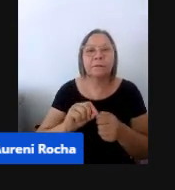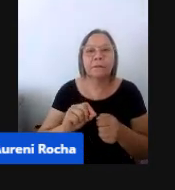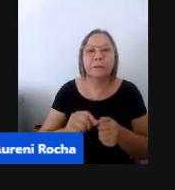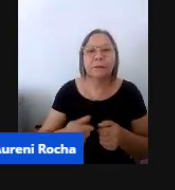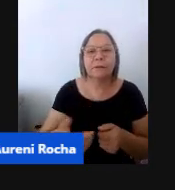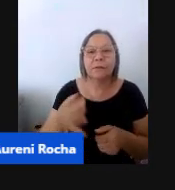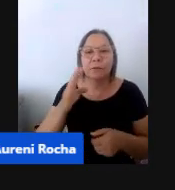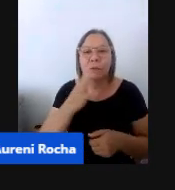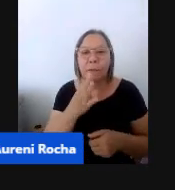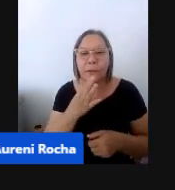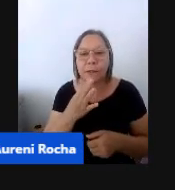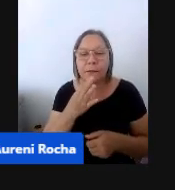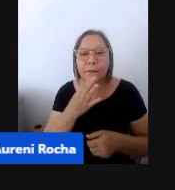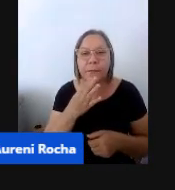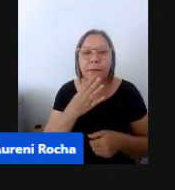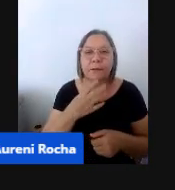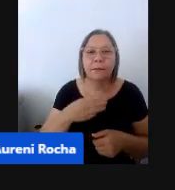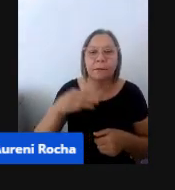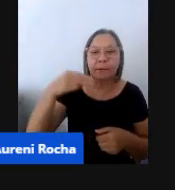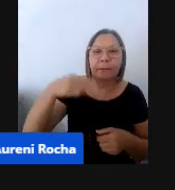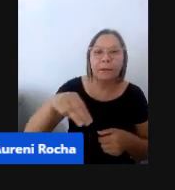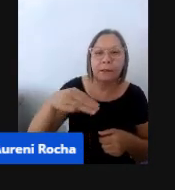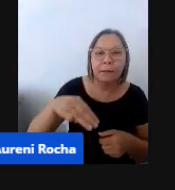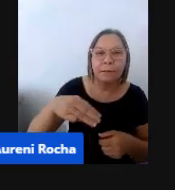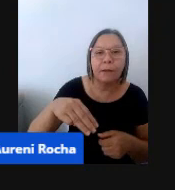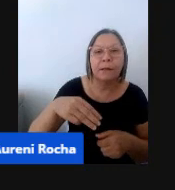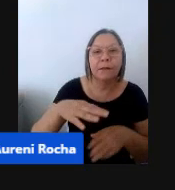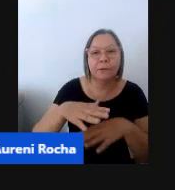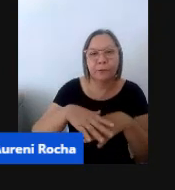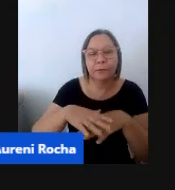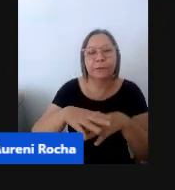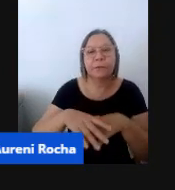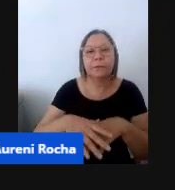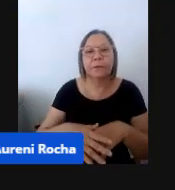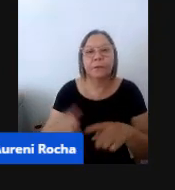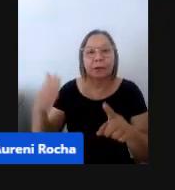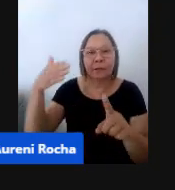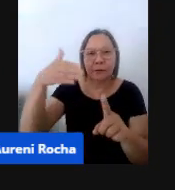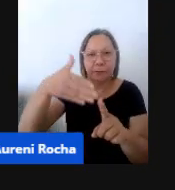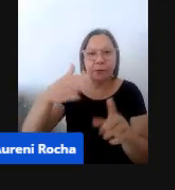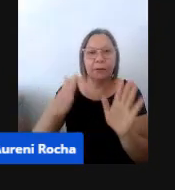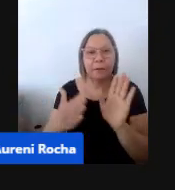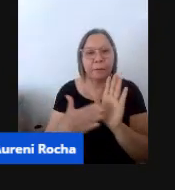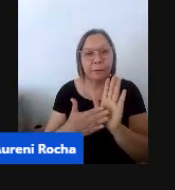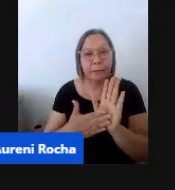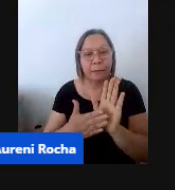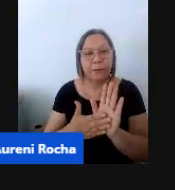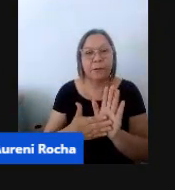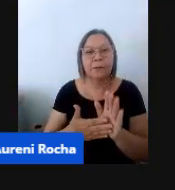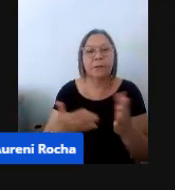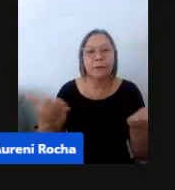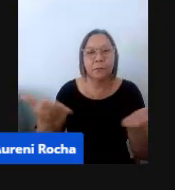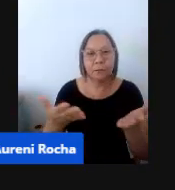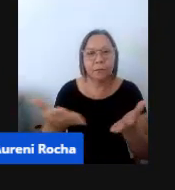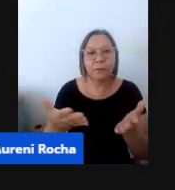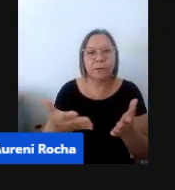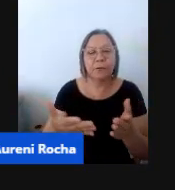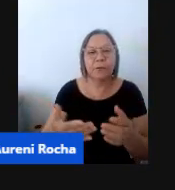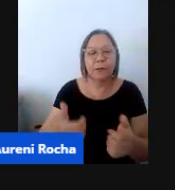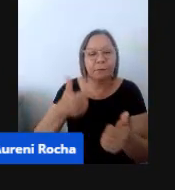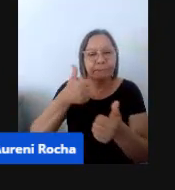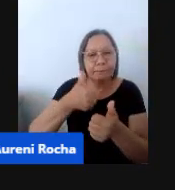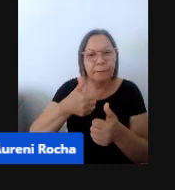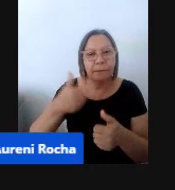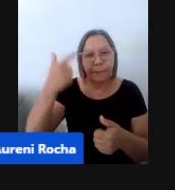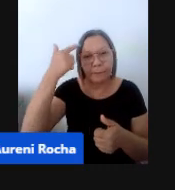matemáticos. Então, a nossa proposta de hoje, o objetivo da nossa live é refletir sobre isso.